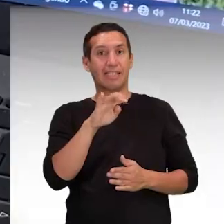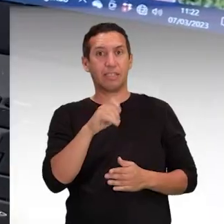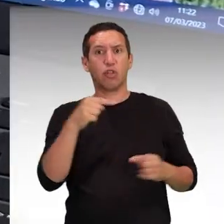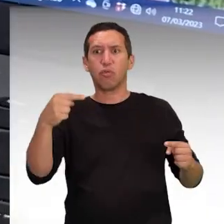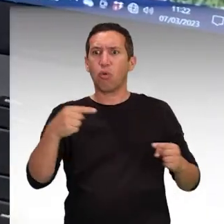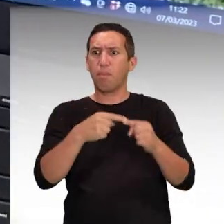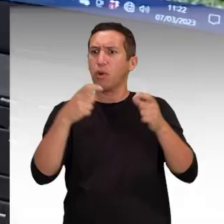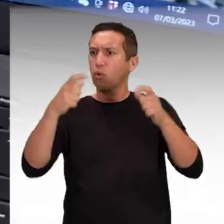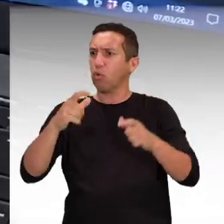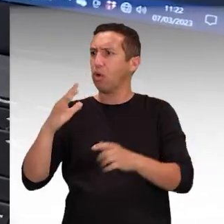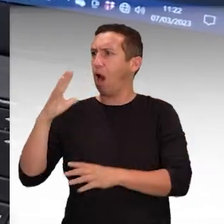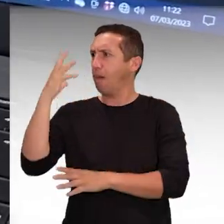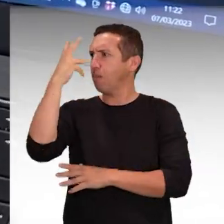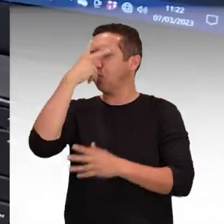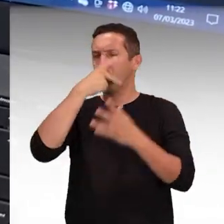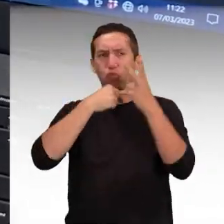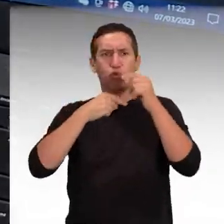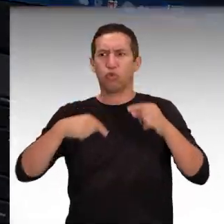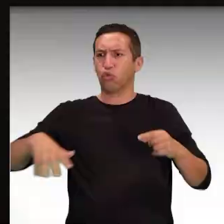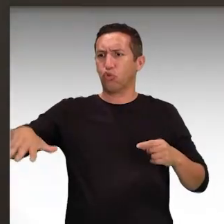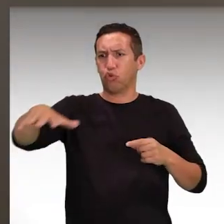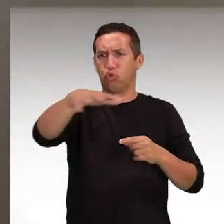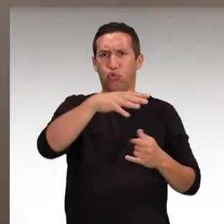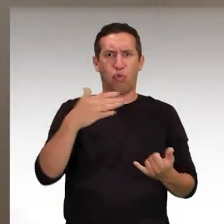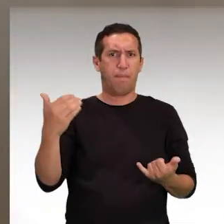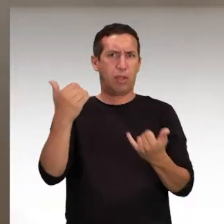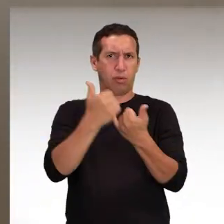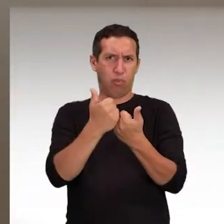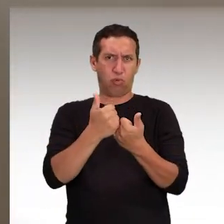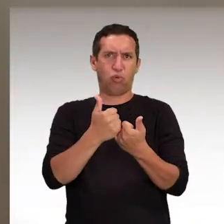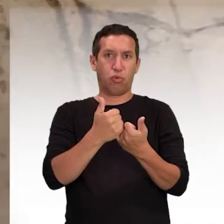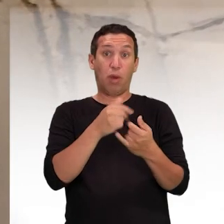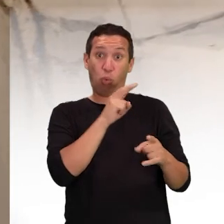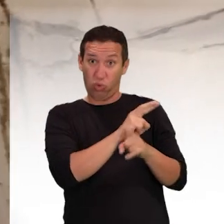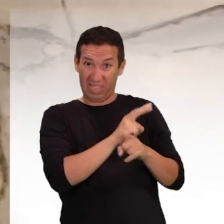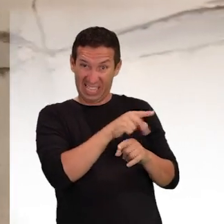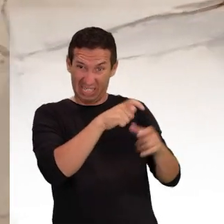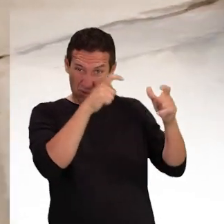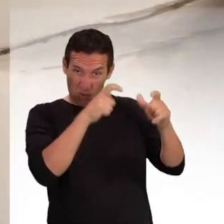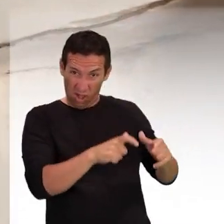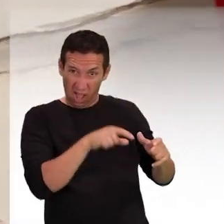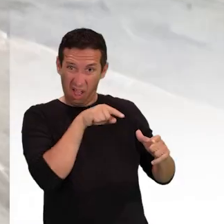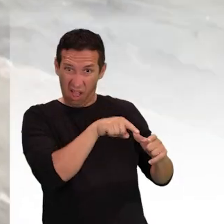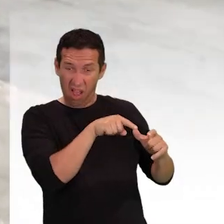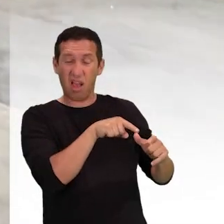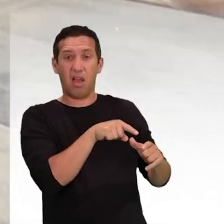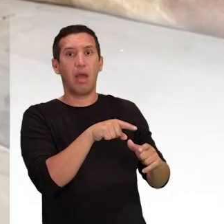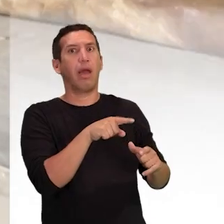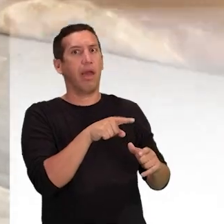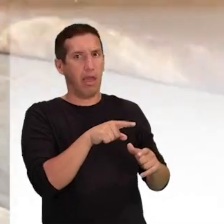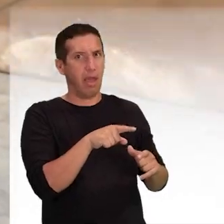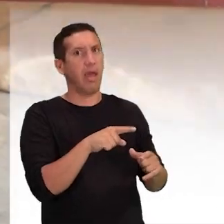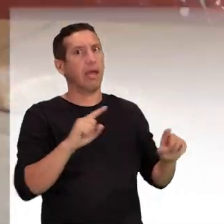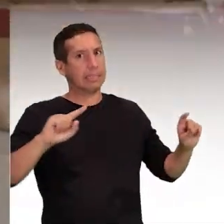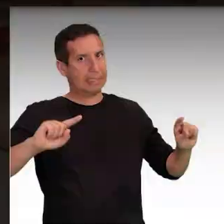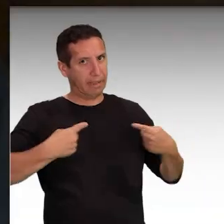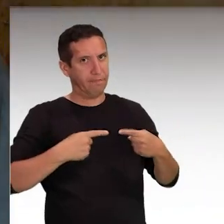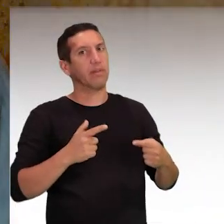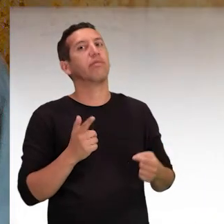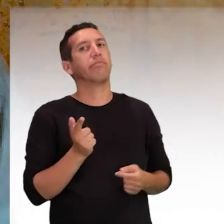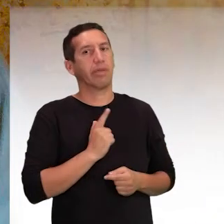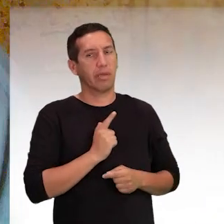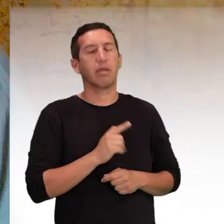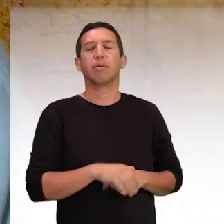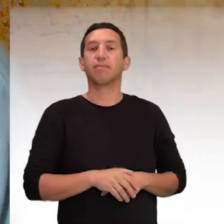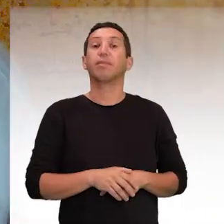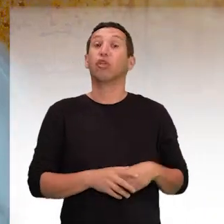paisagístico e urbanístico do Centro Histórico. Mas preservar esses edifícios se tornou um grande desafio. A